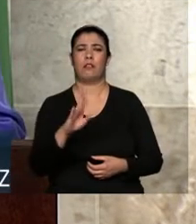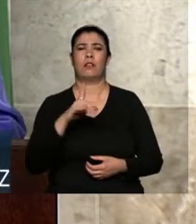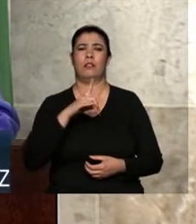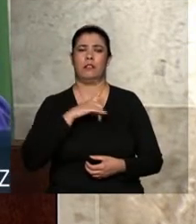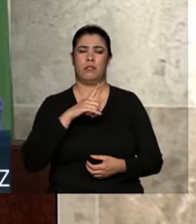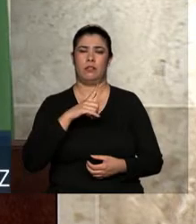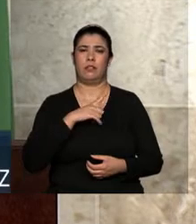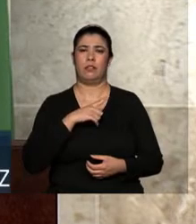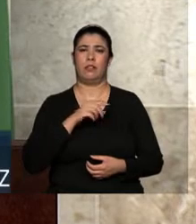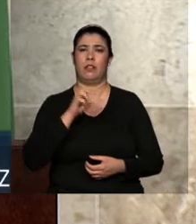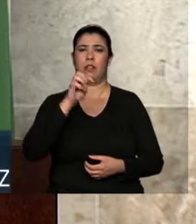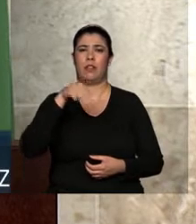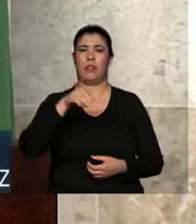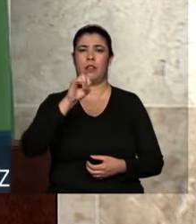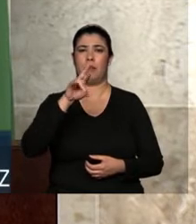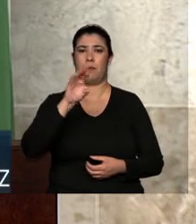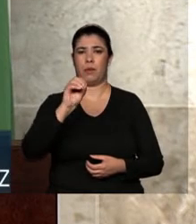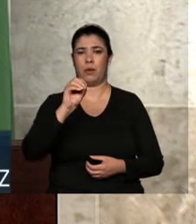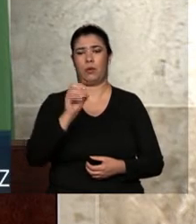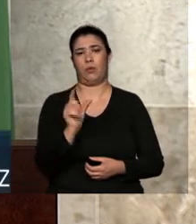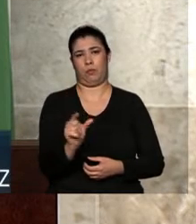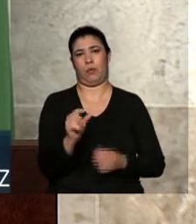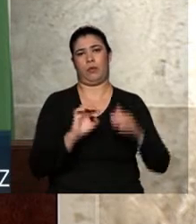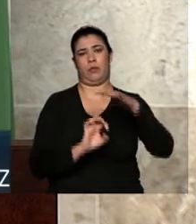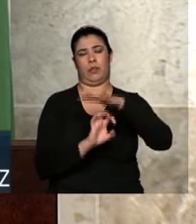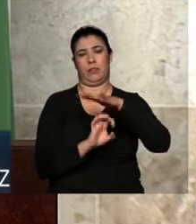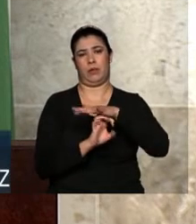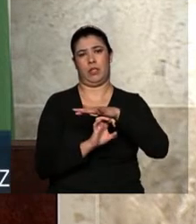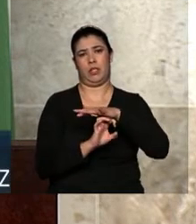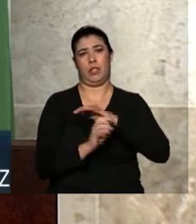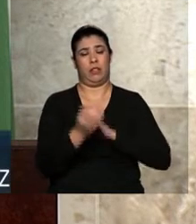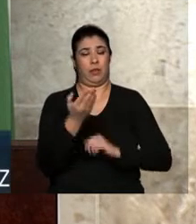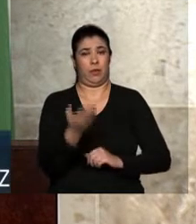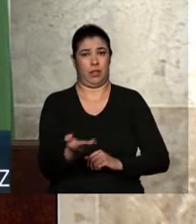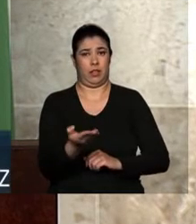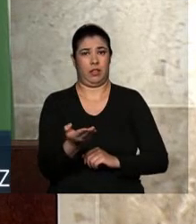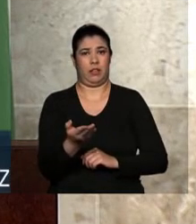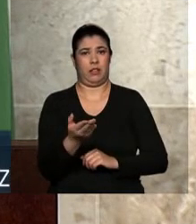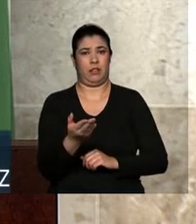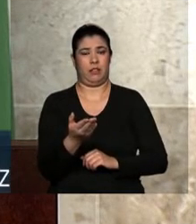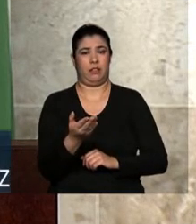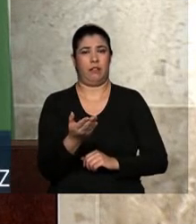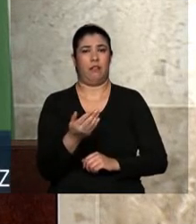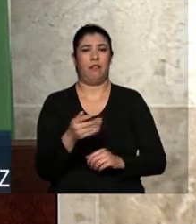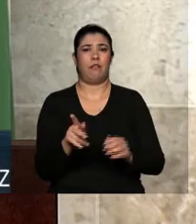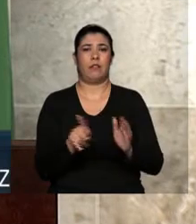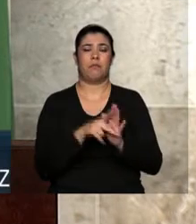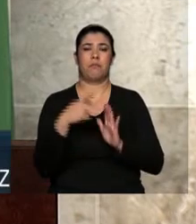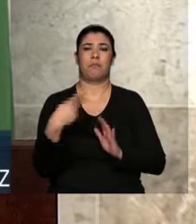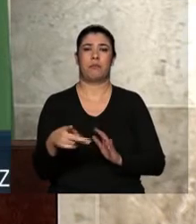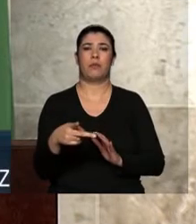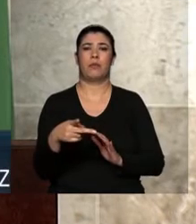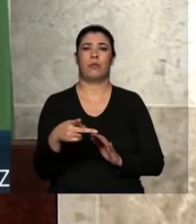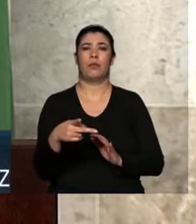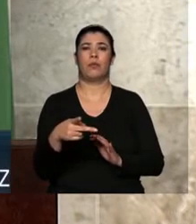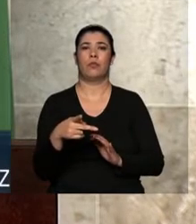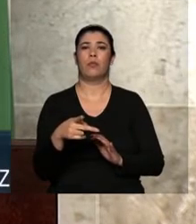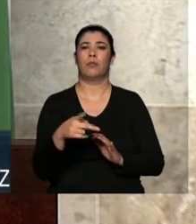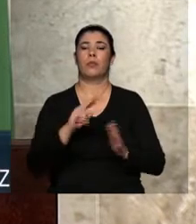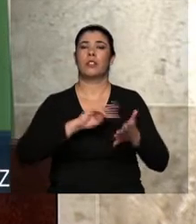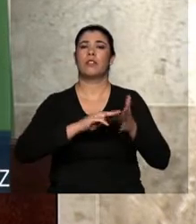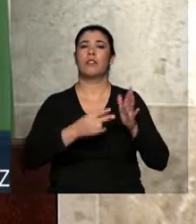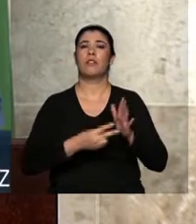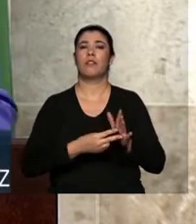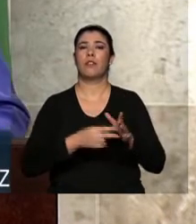pequena e microempresa. E é essa micro e pequena empresa que é uma macrofamília